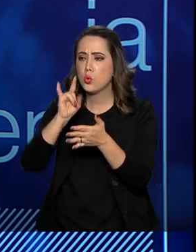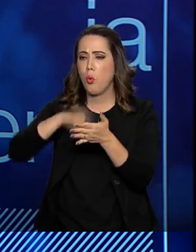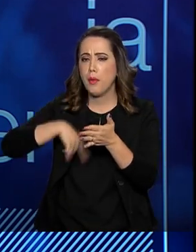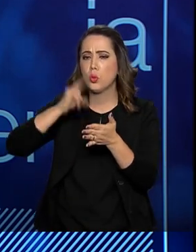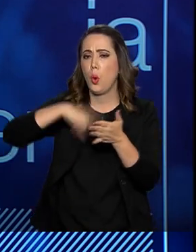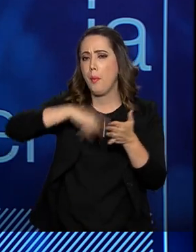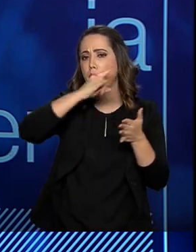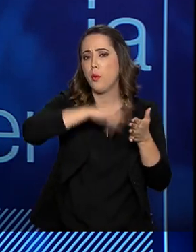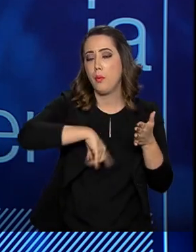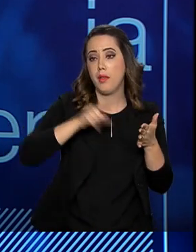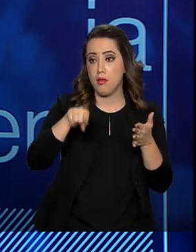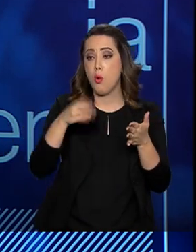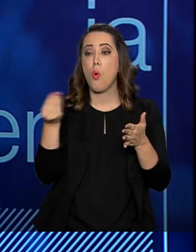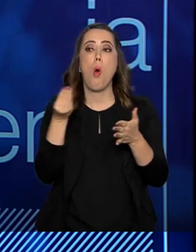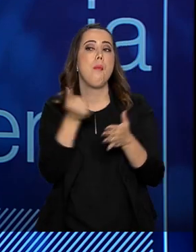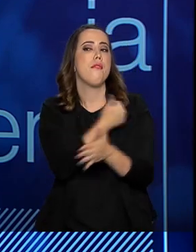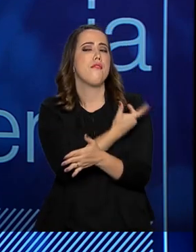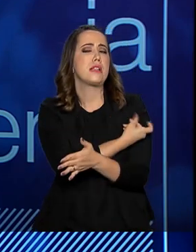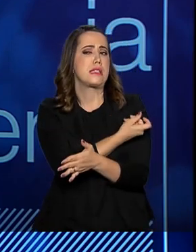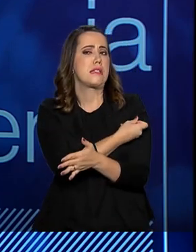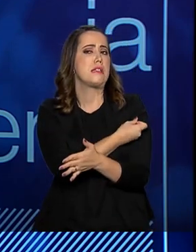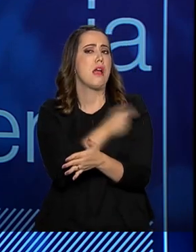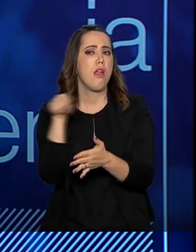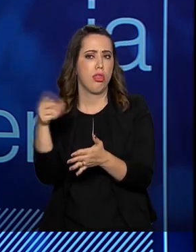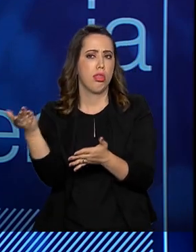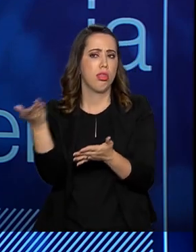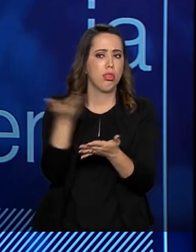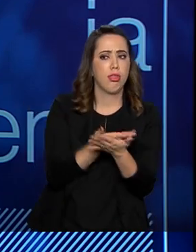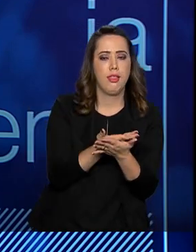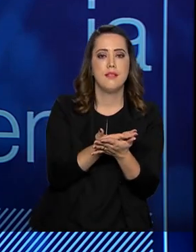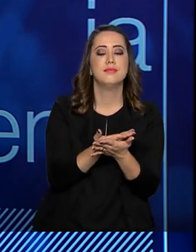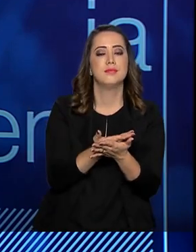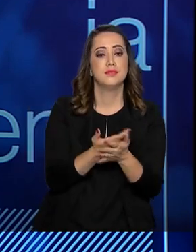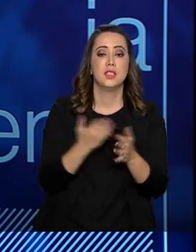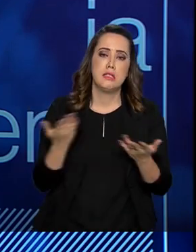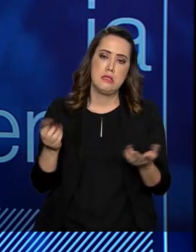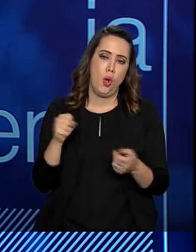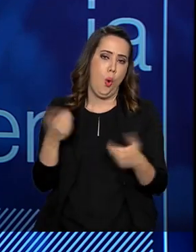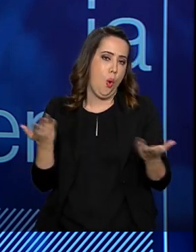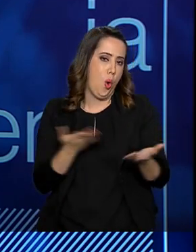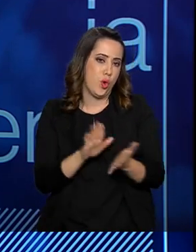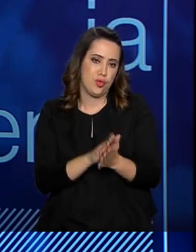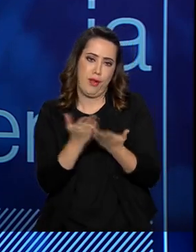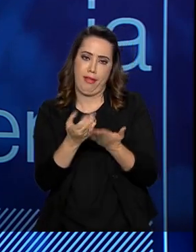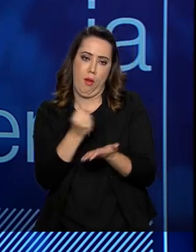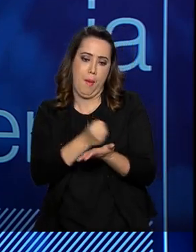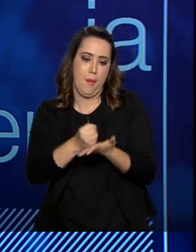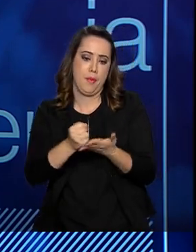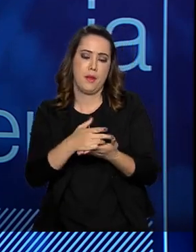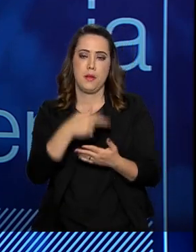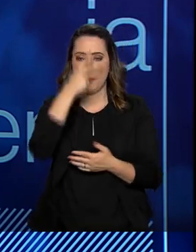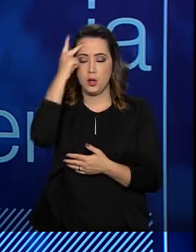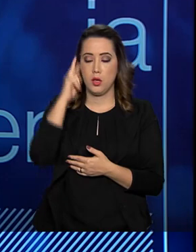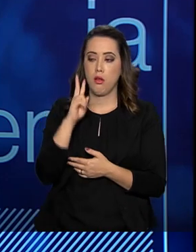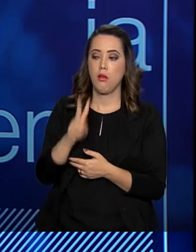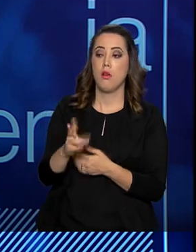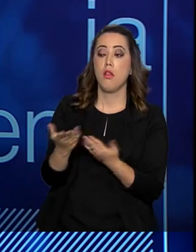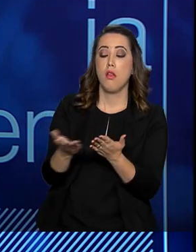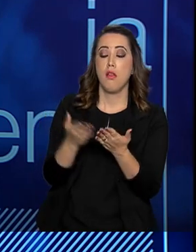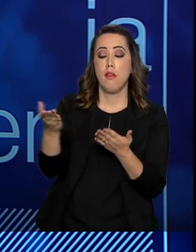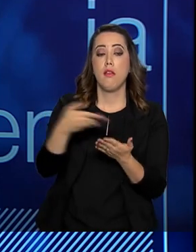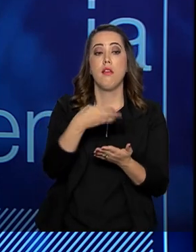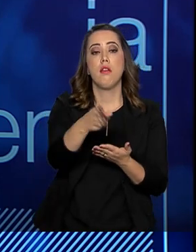o status vacinal, cartão de vacinação. Obviamente, não dá para as pessoas levarem o cartão de vacina e querer que aquela unidade